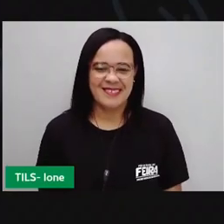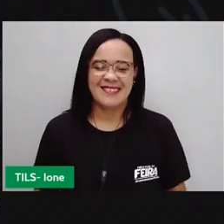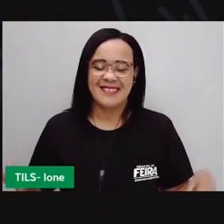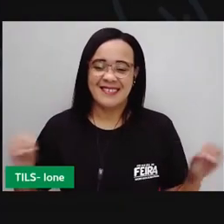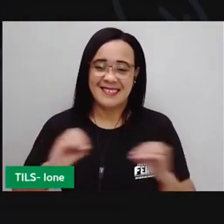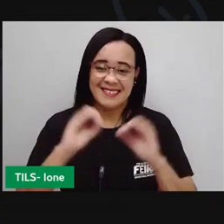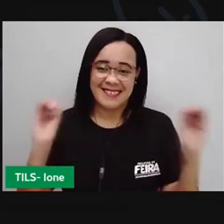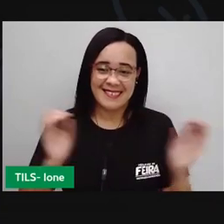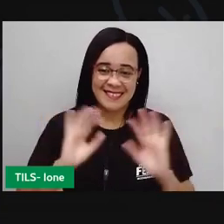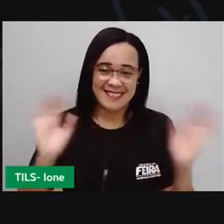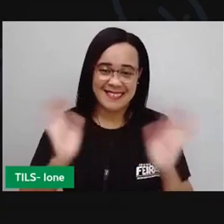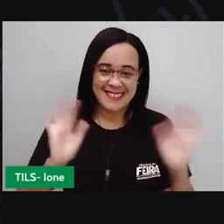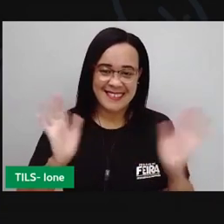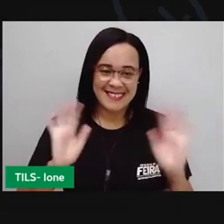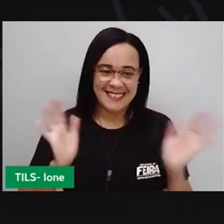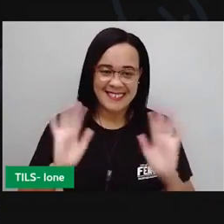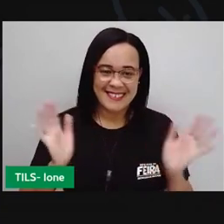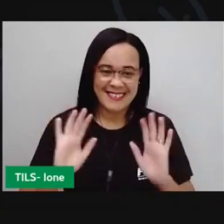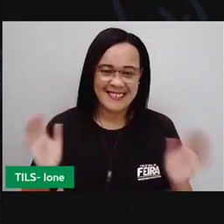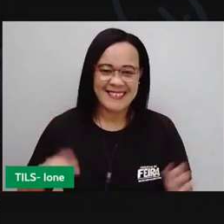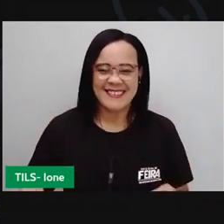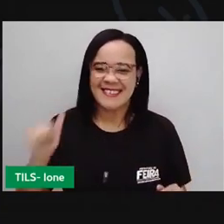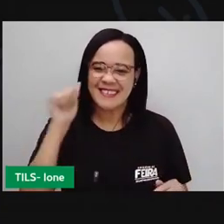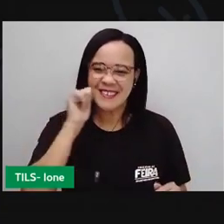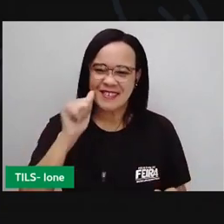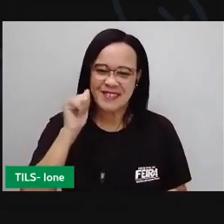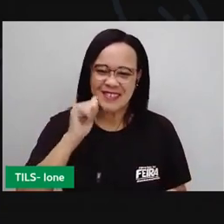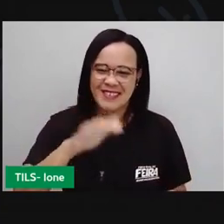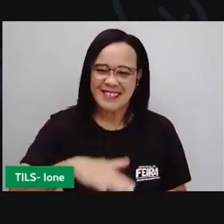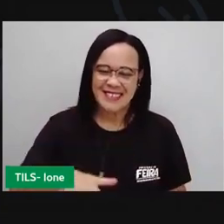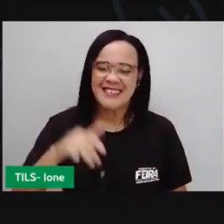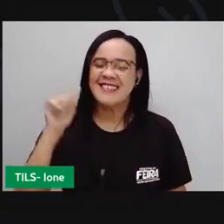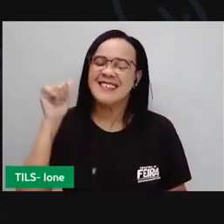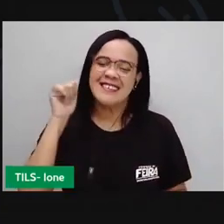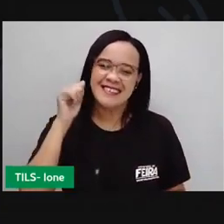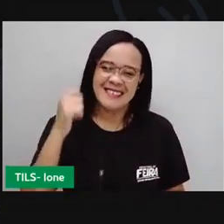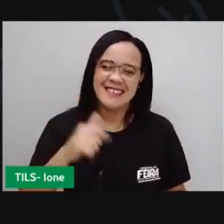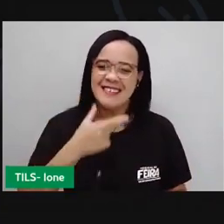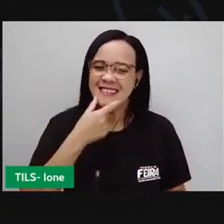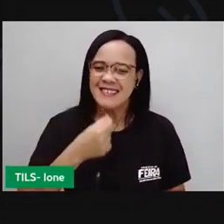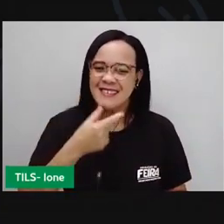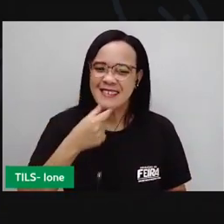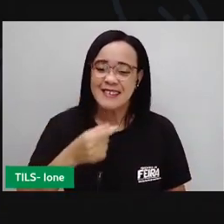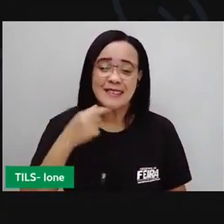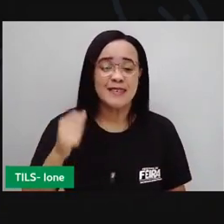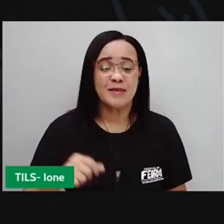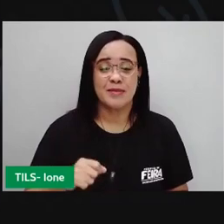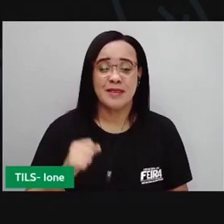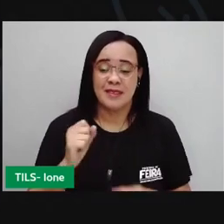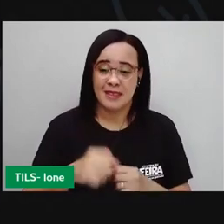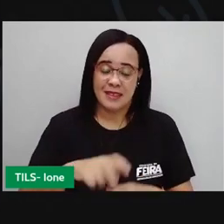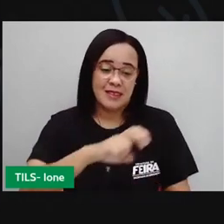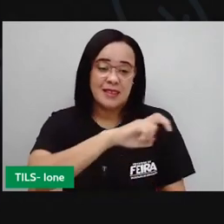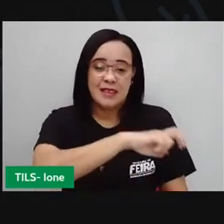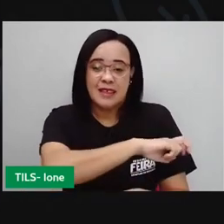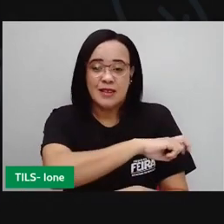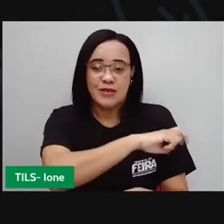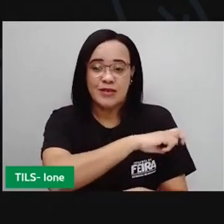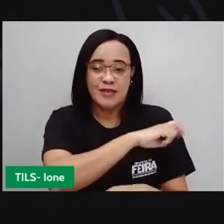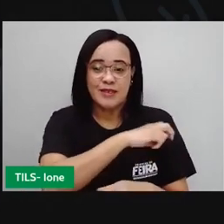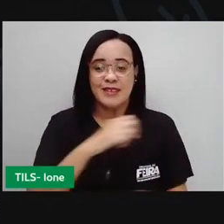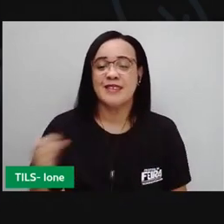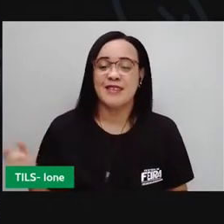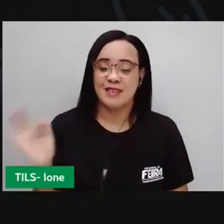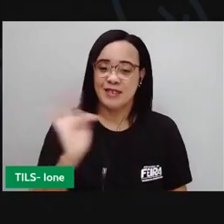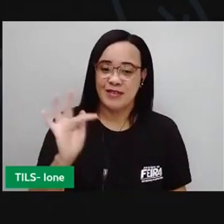Olá, meninos e meninas do quinto ano de Feira de Santana. E aí, preparados para